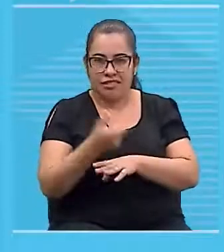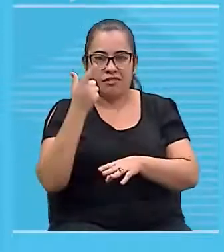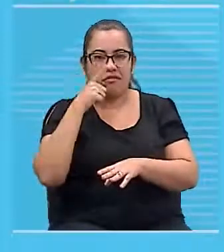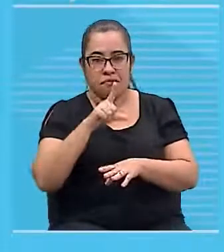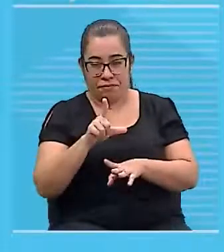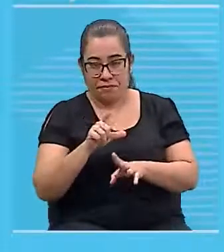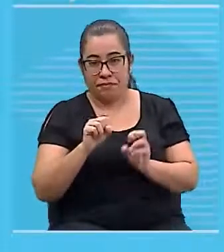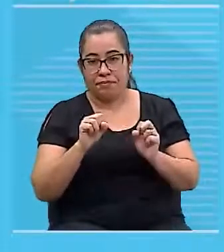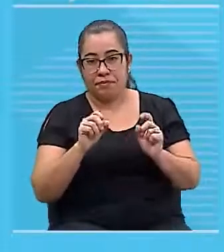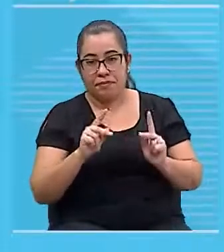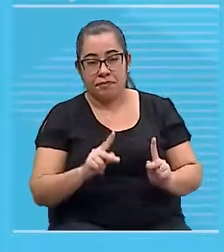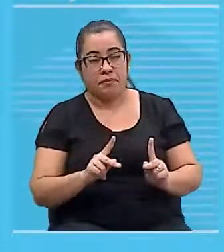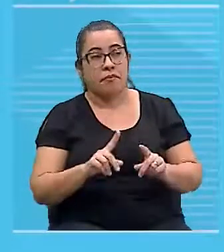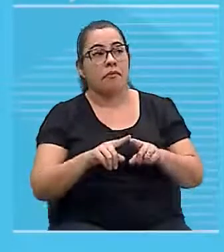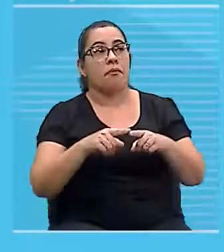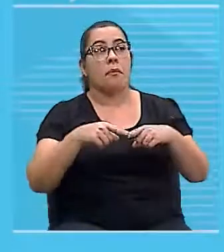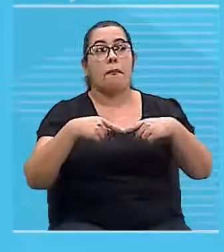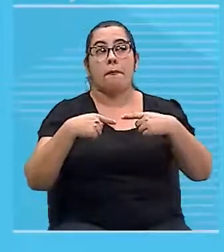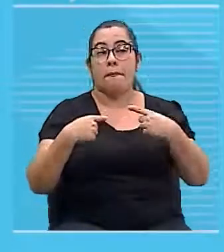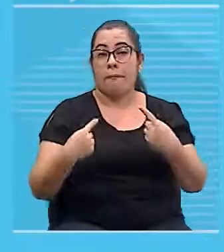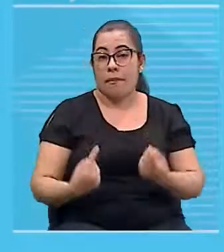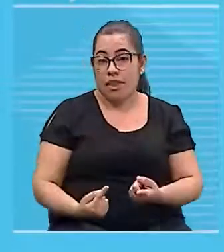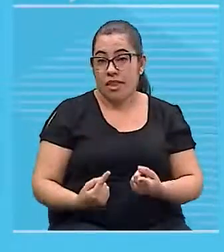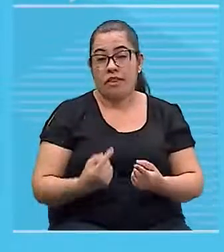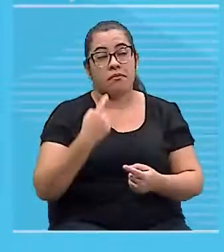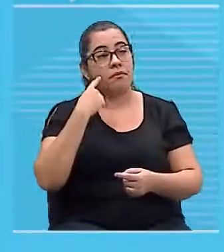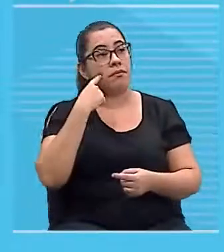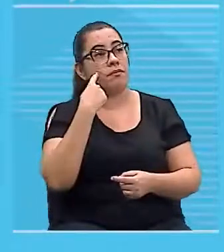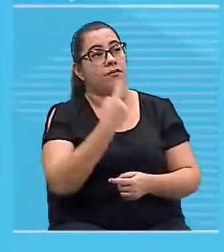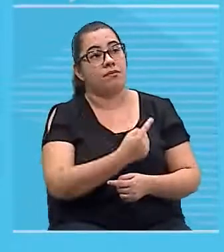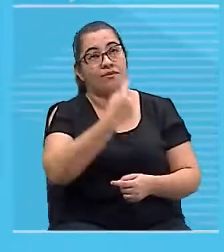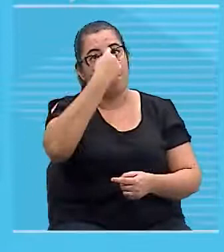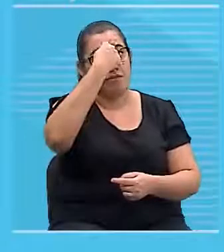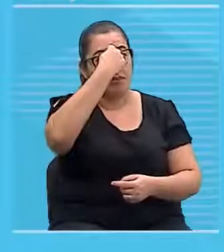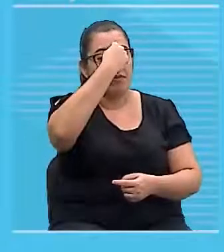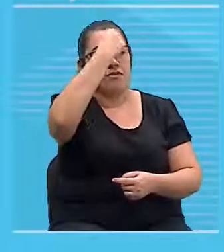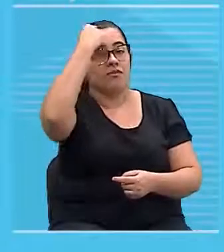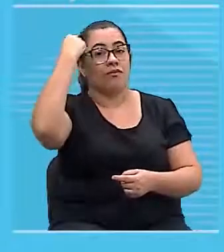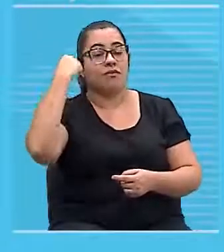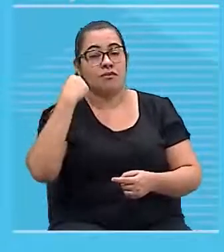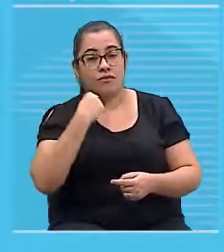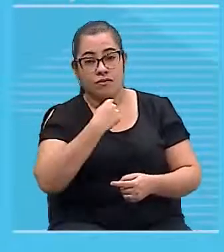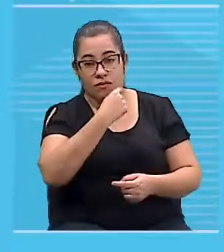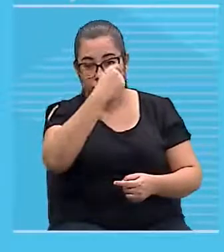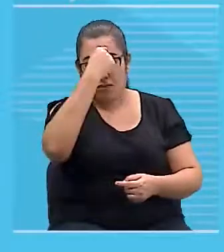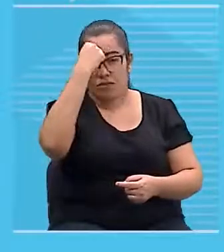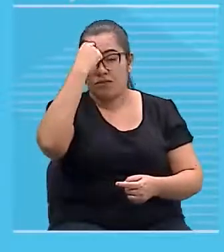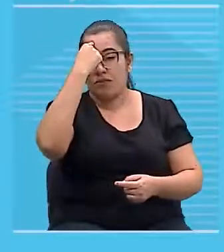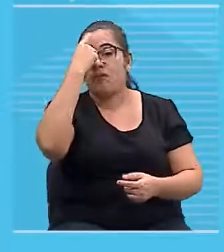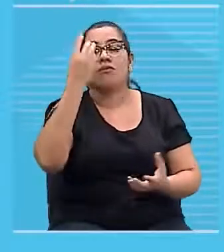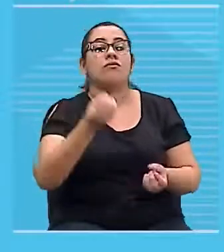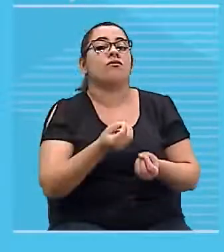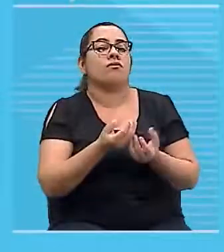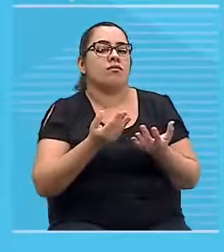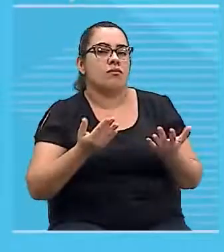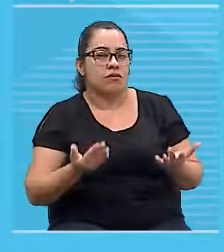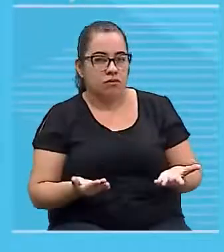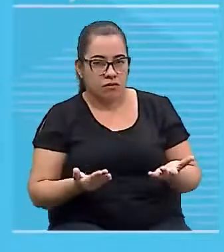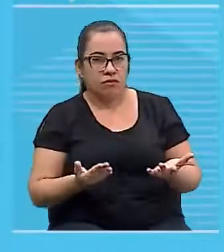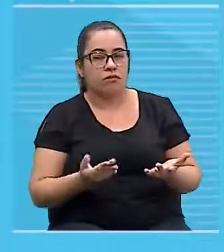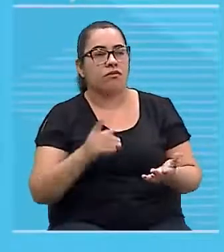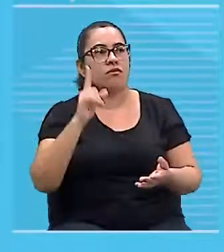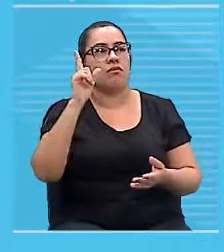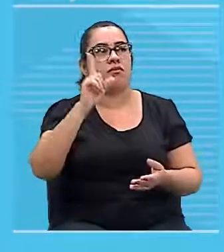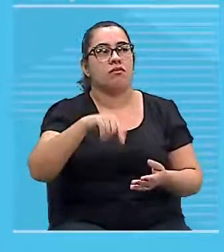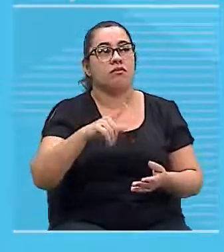Tá bom? Se o meu campo estiver no sentido horário é